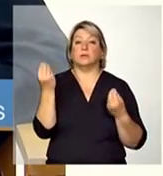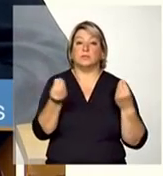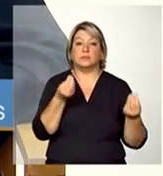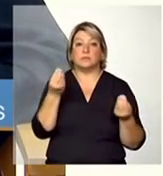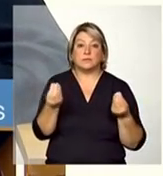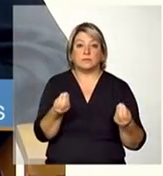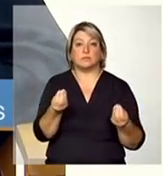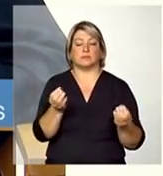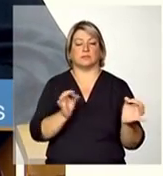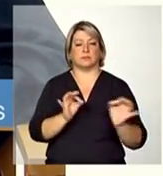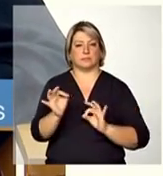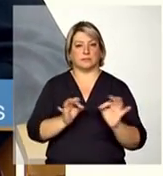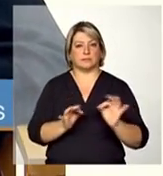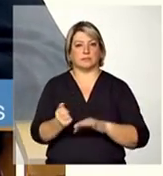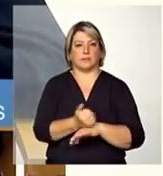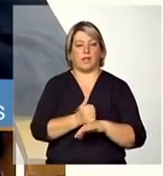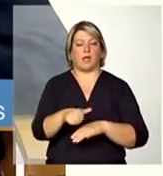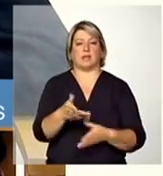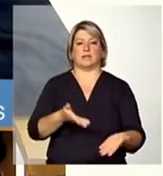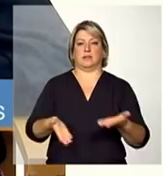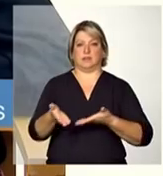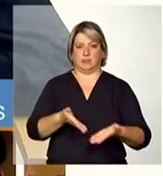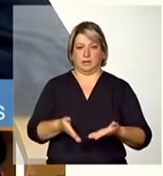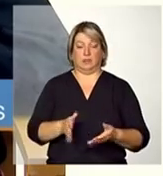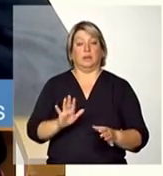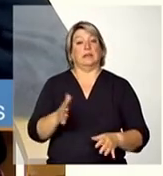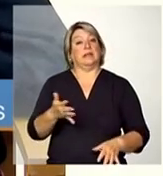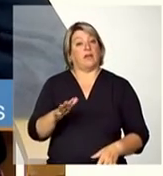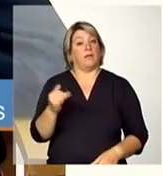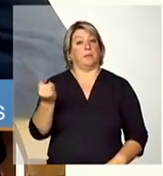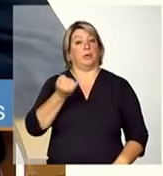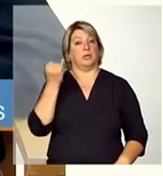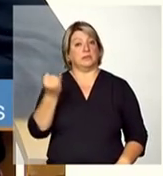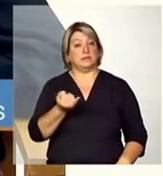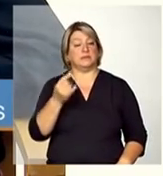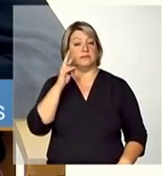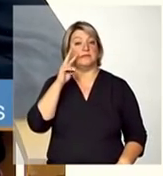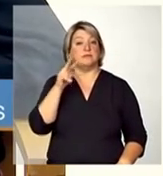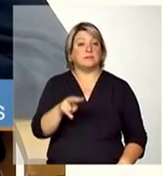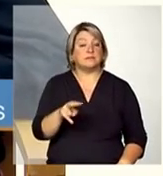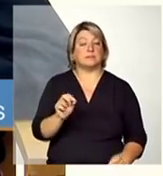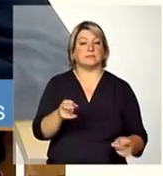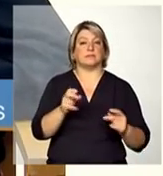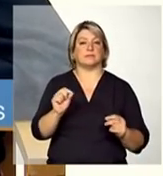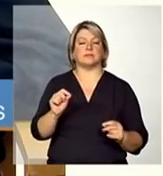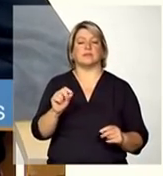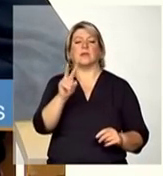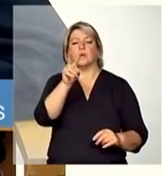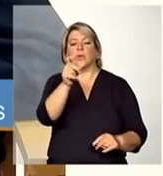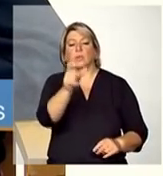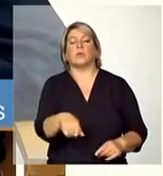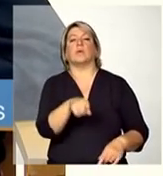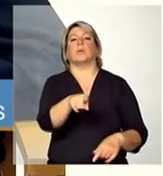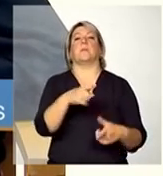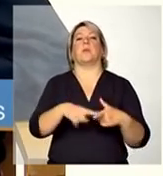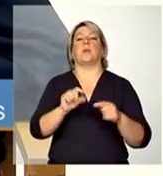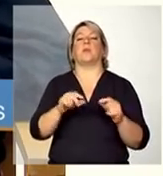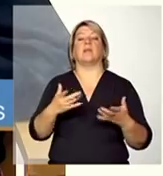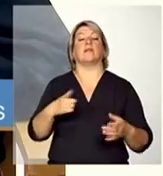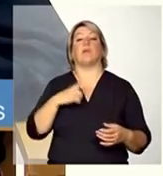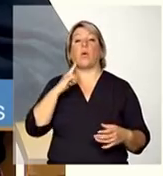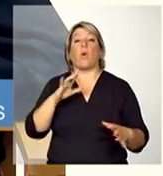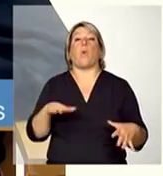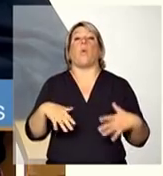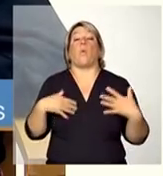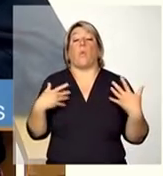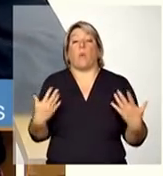qualificação desse serviço talvez seja importante a gente verificar através do diagnóstico qual é a melhor opção para esse município se